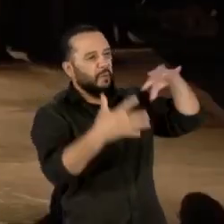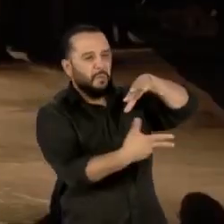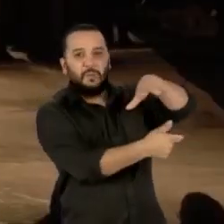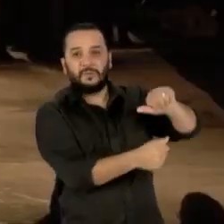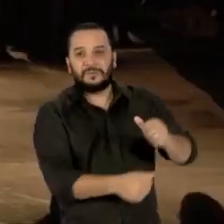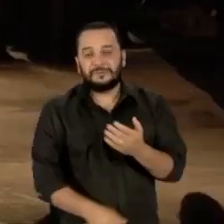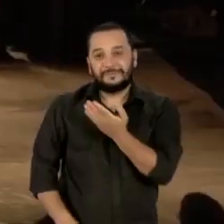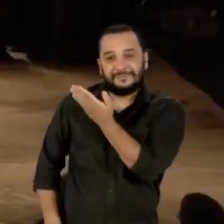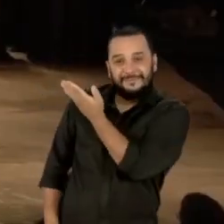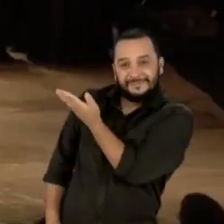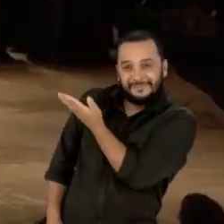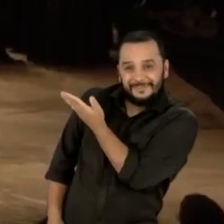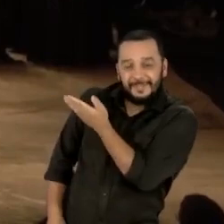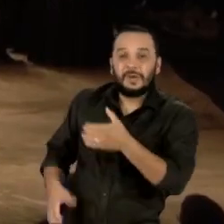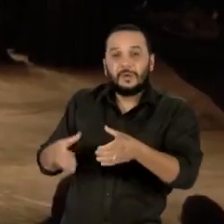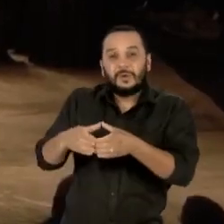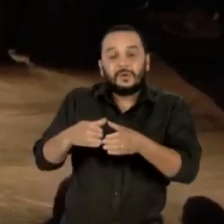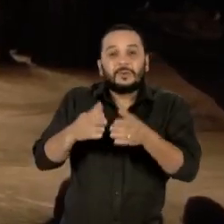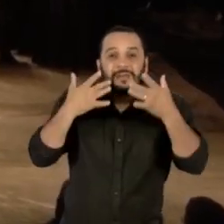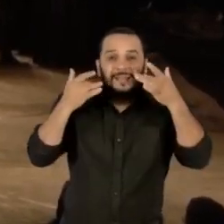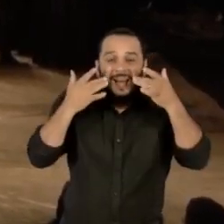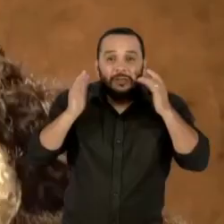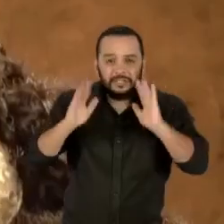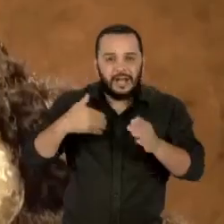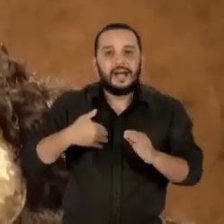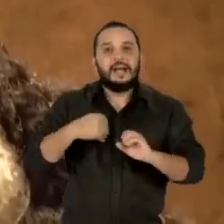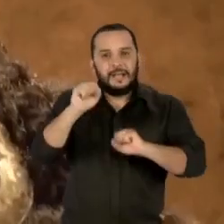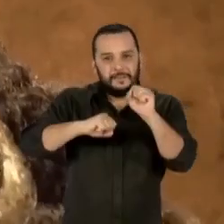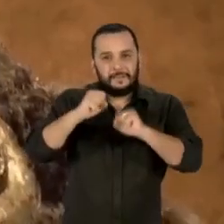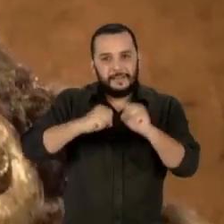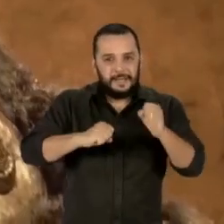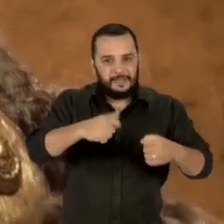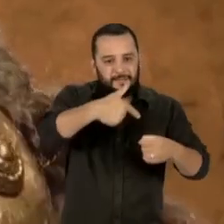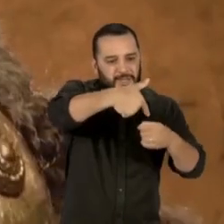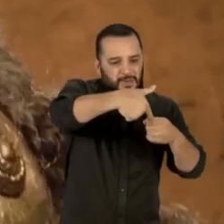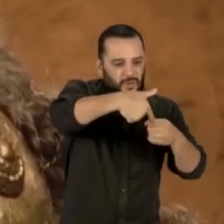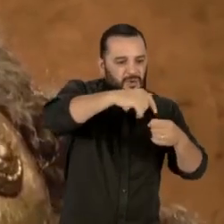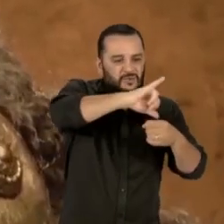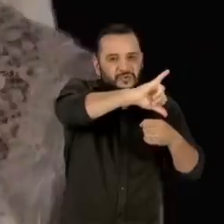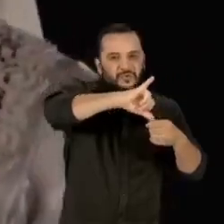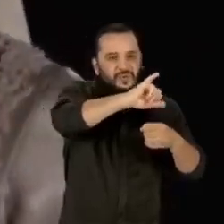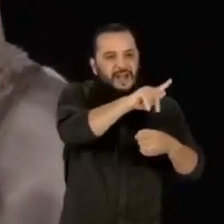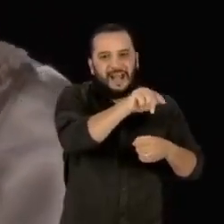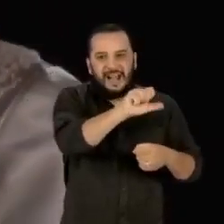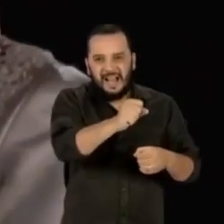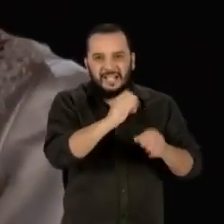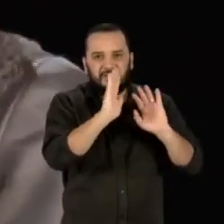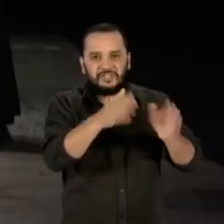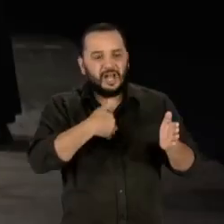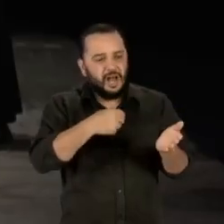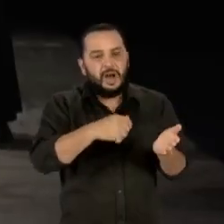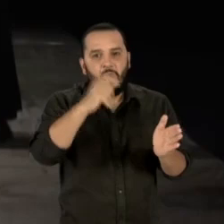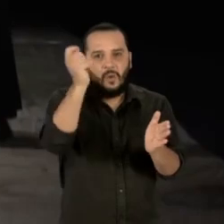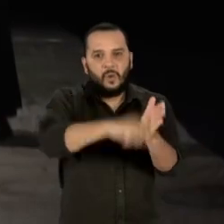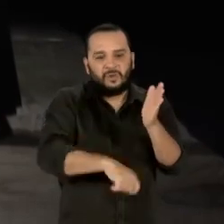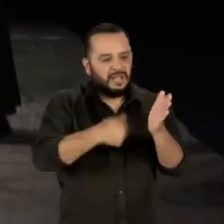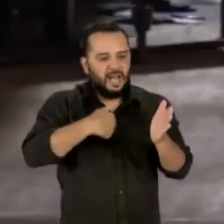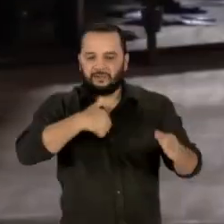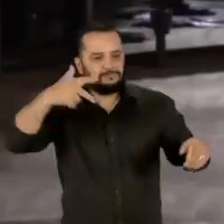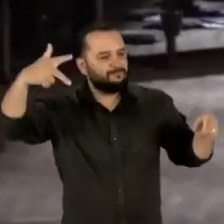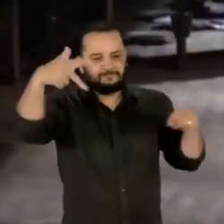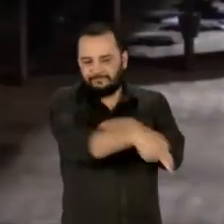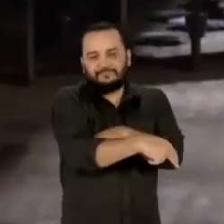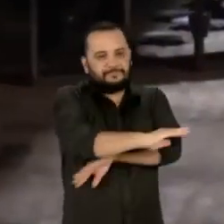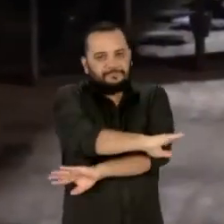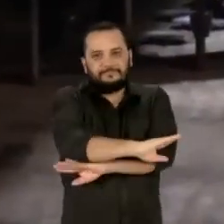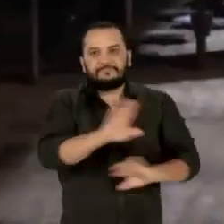Shakespeare Company encerrou o seu contrato com a multinacional de petróleo e gás quatro anos antes. De acordo com os diretores da companhia, os